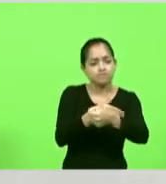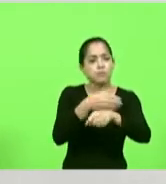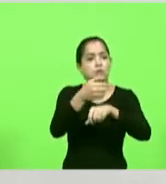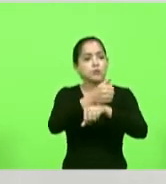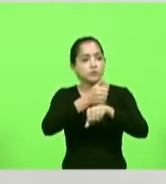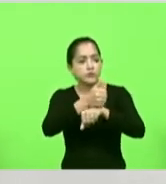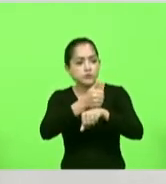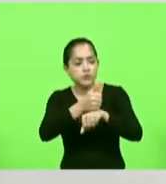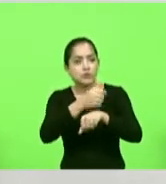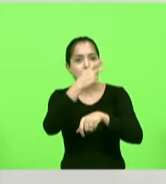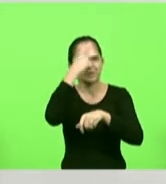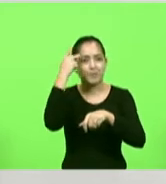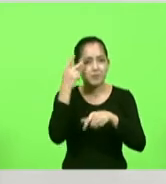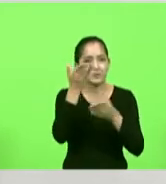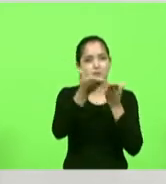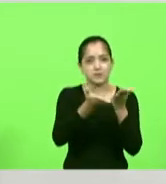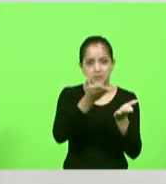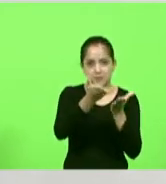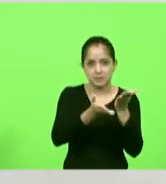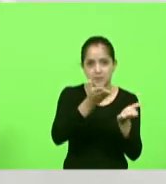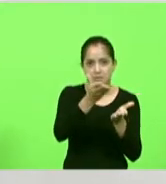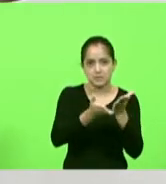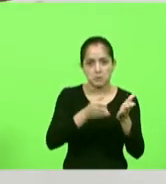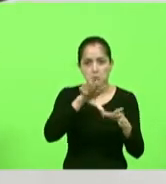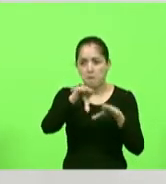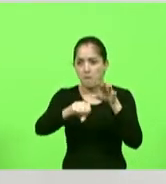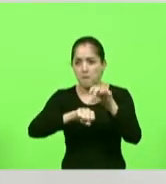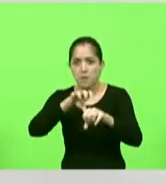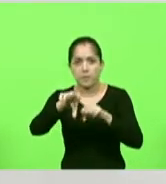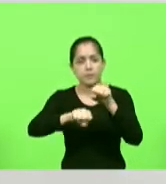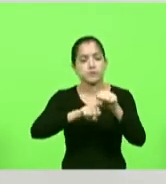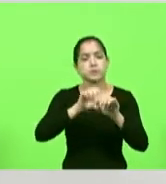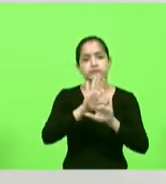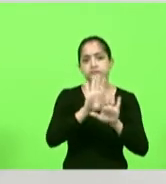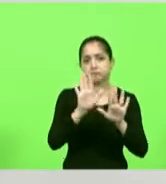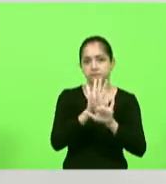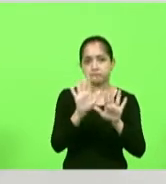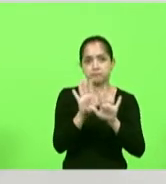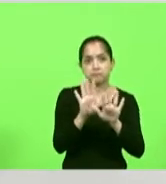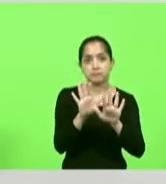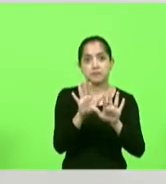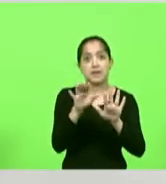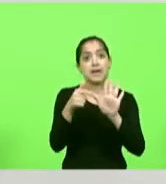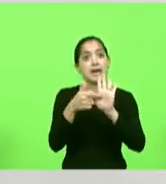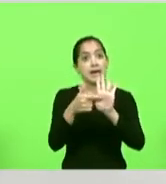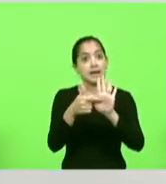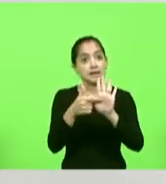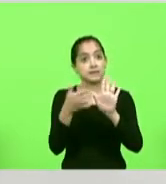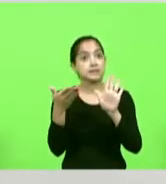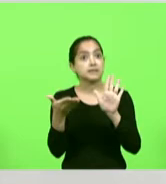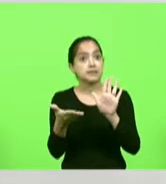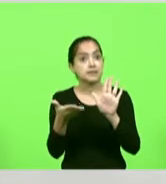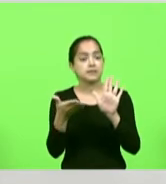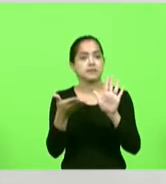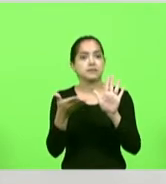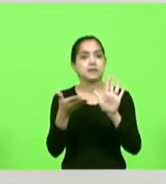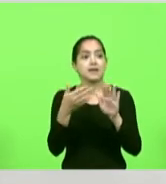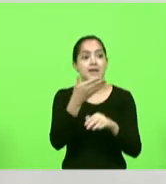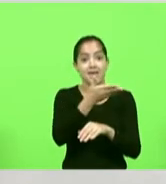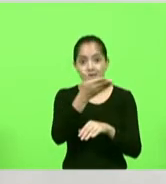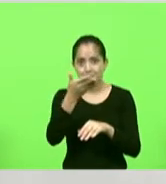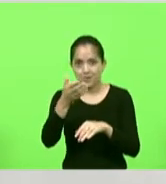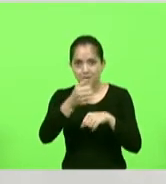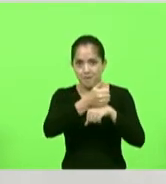isso aqui não é uma busca uma caça as bruxas não isso aqui inclusive é para não permitir que